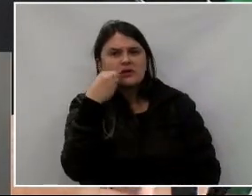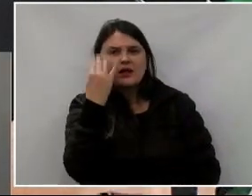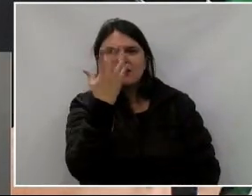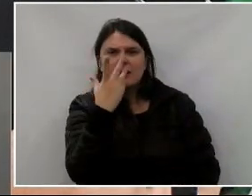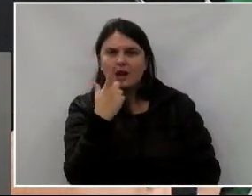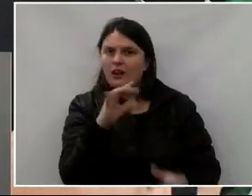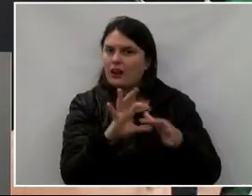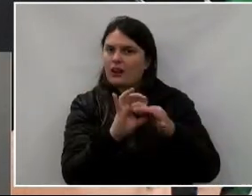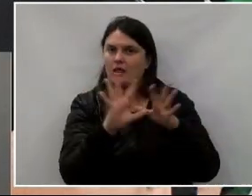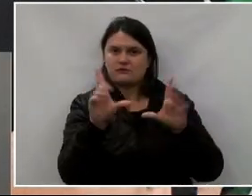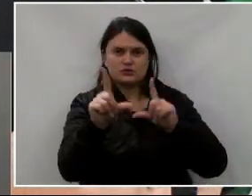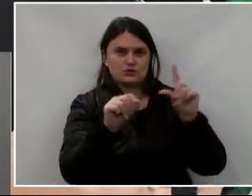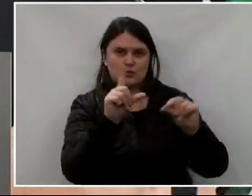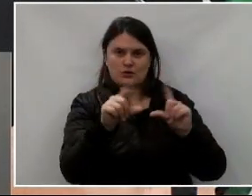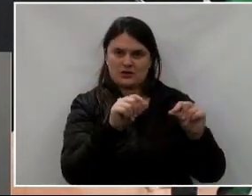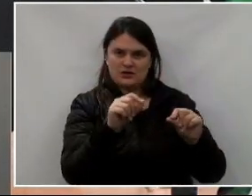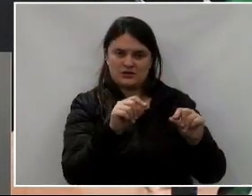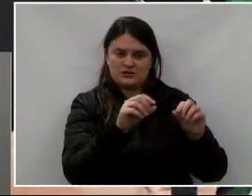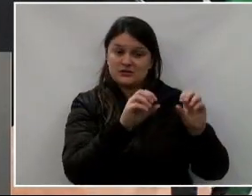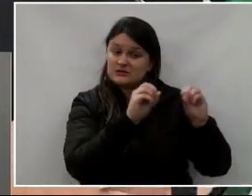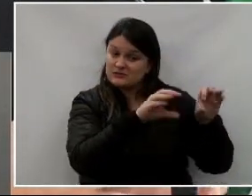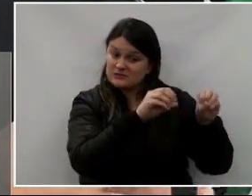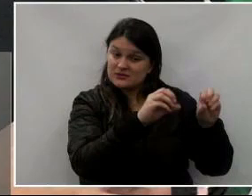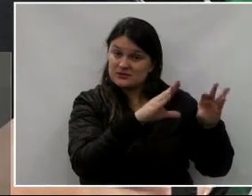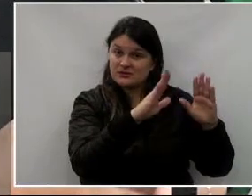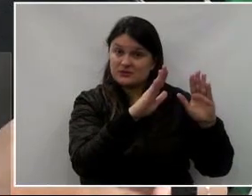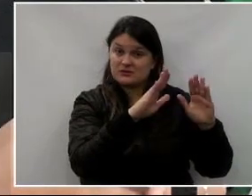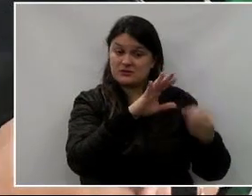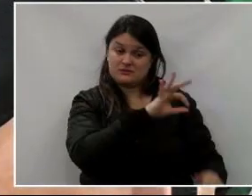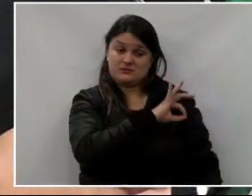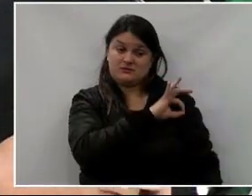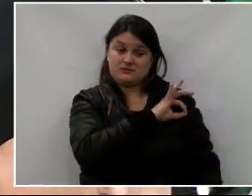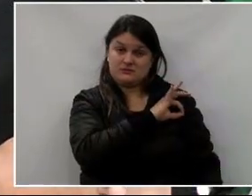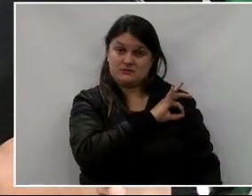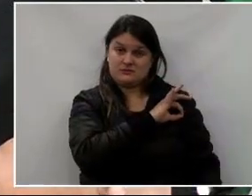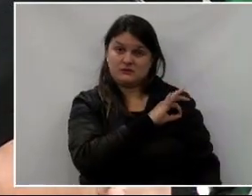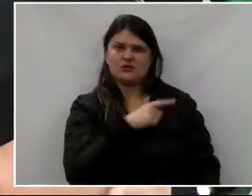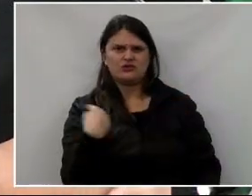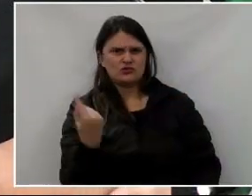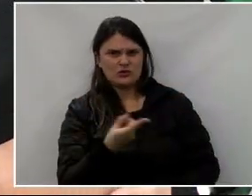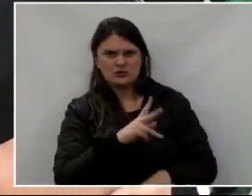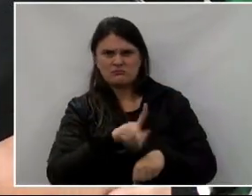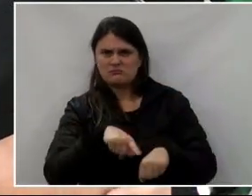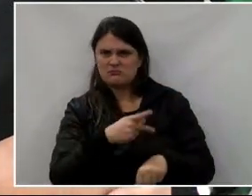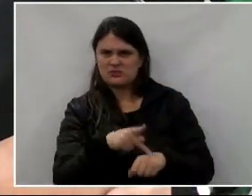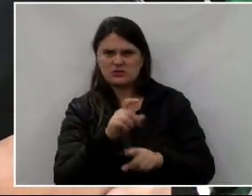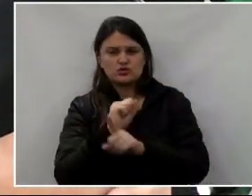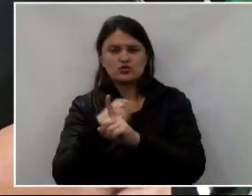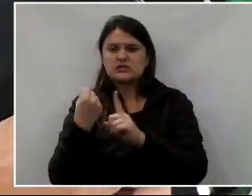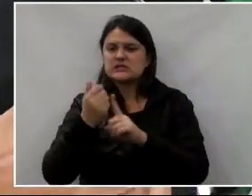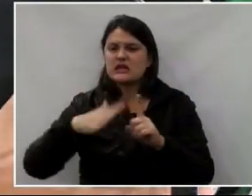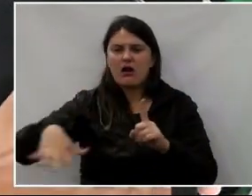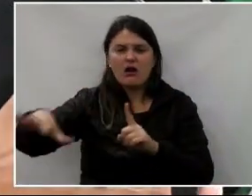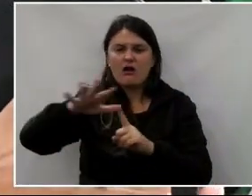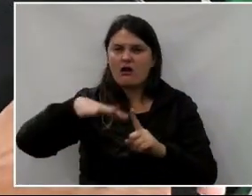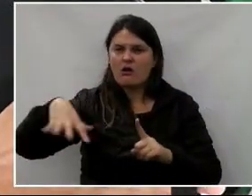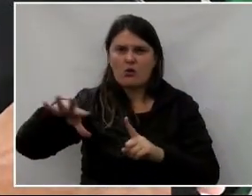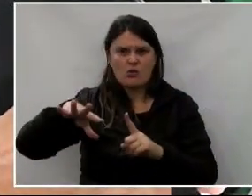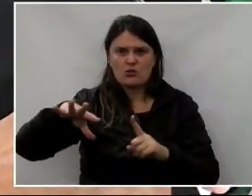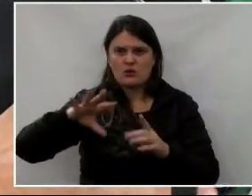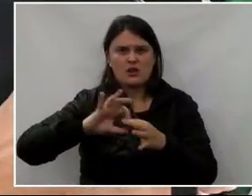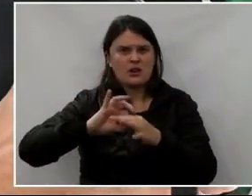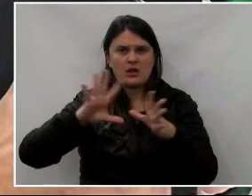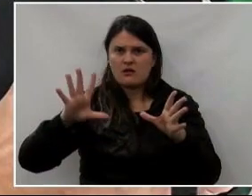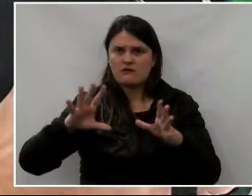modalidade de ensino. Afinal de contas, moramos em um país socialista, republicano